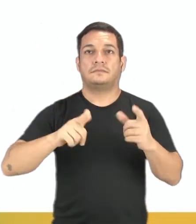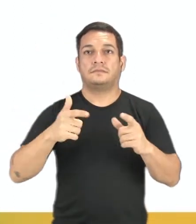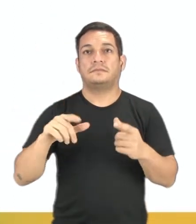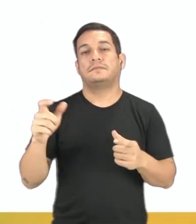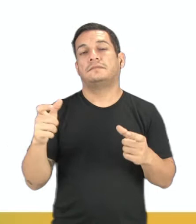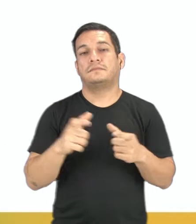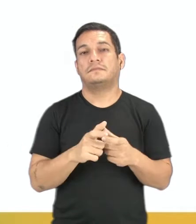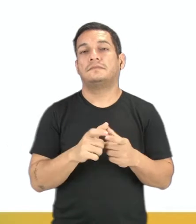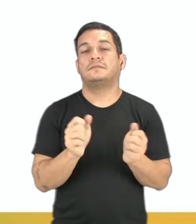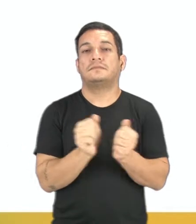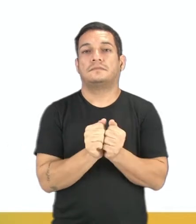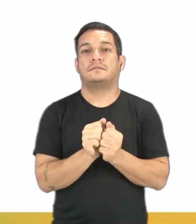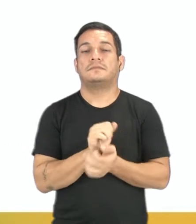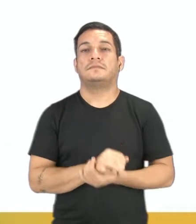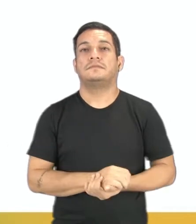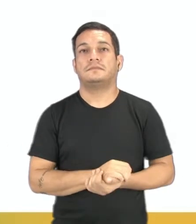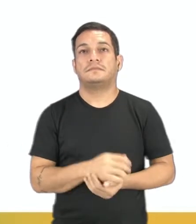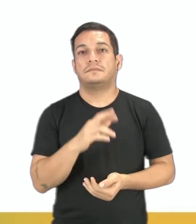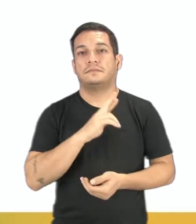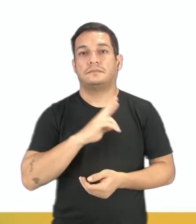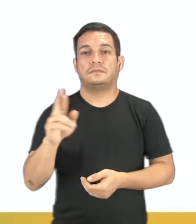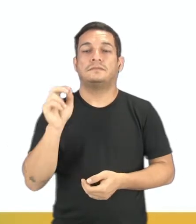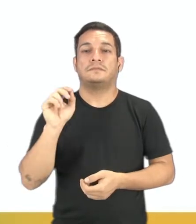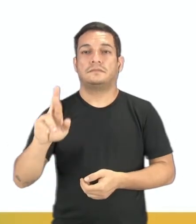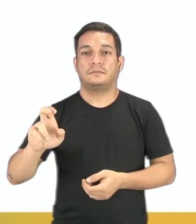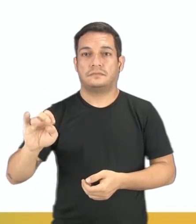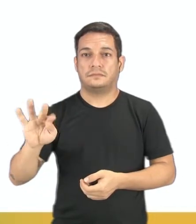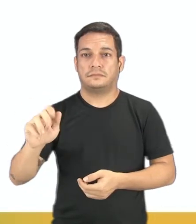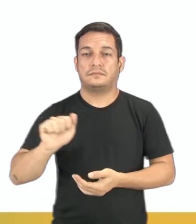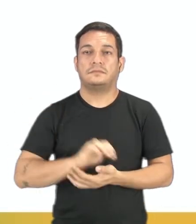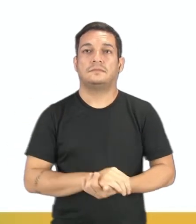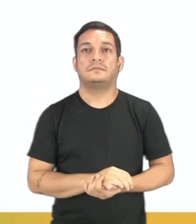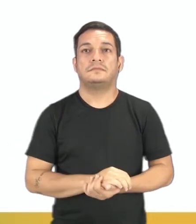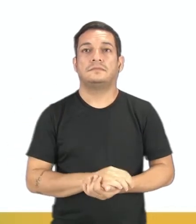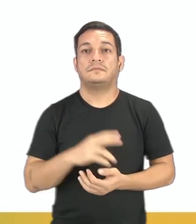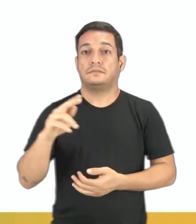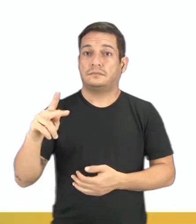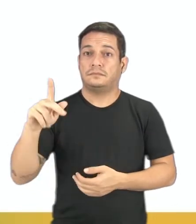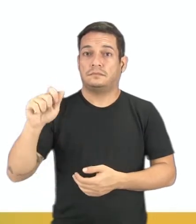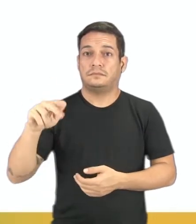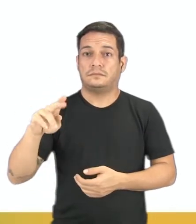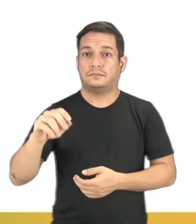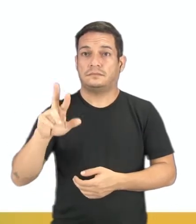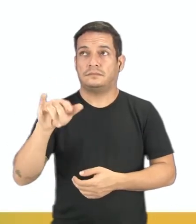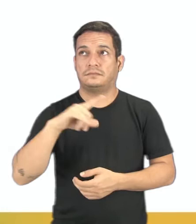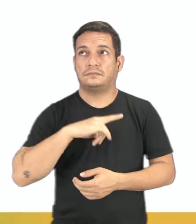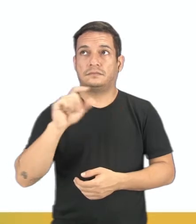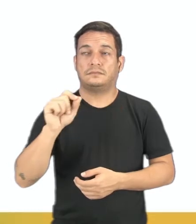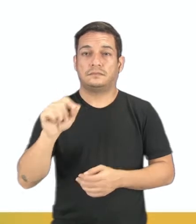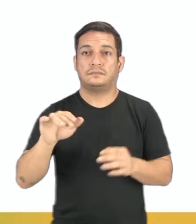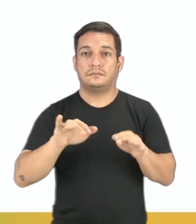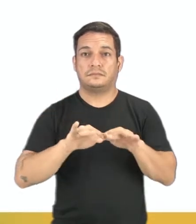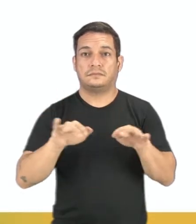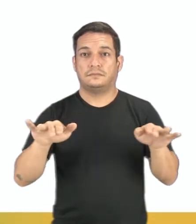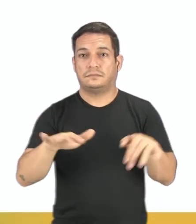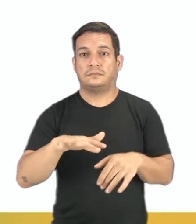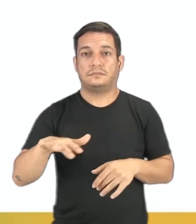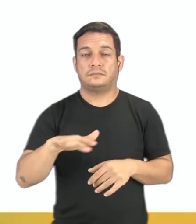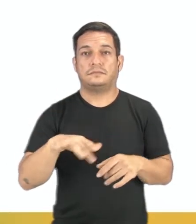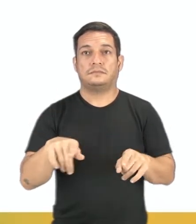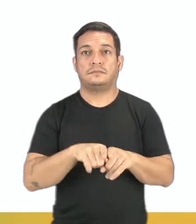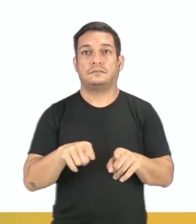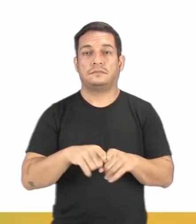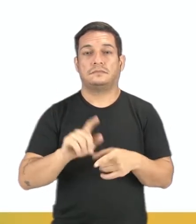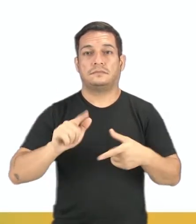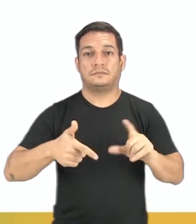minúscula acompanhando, para representar a reta. Já o plano, você vai ter uma área e